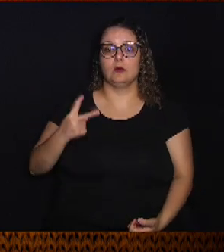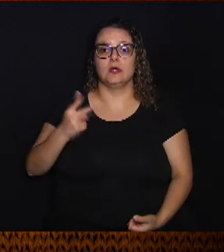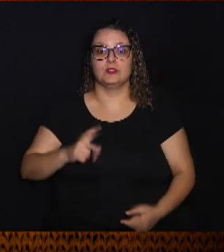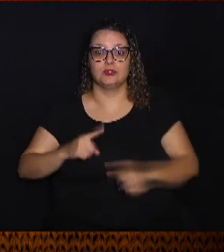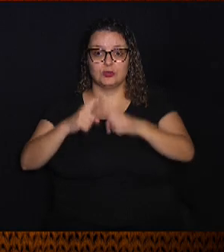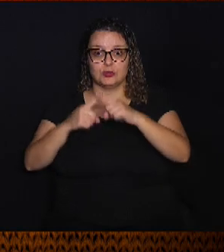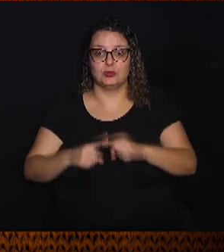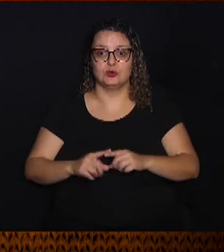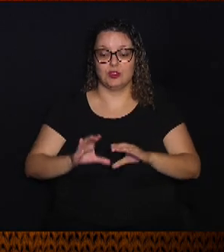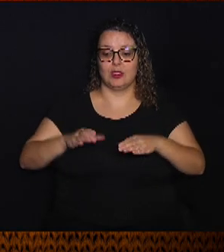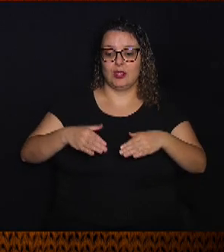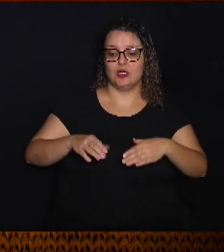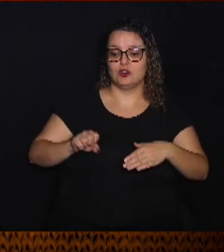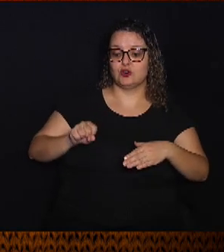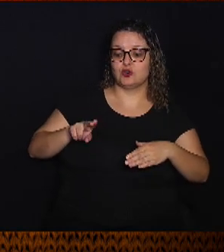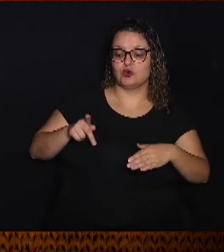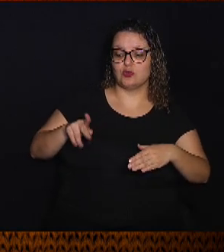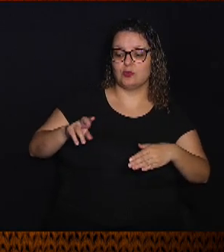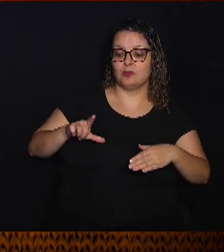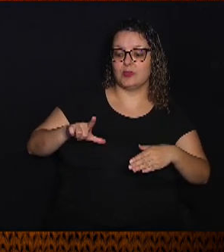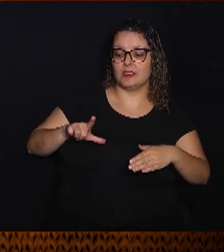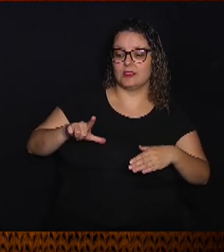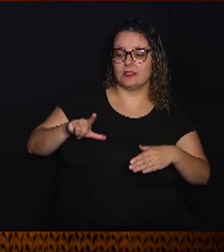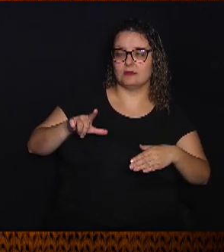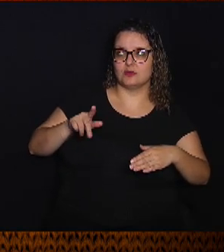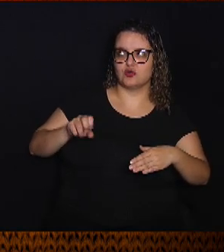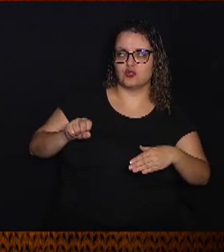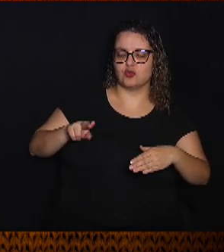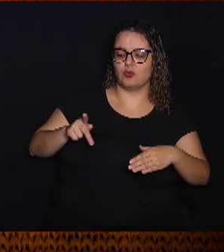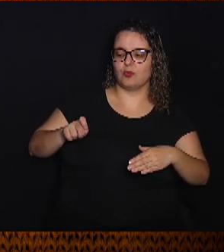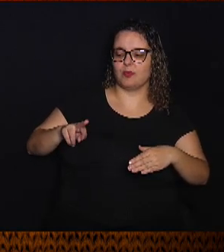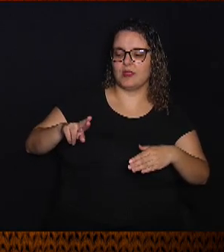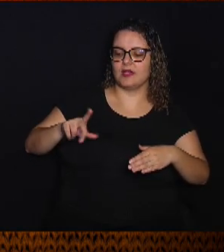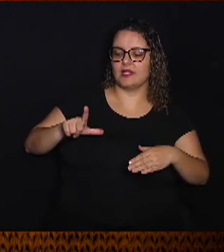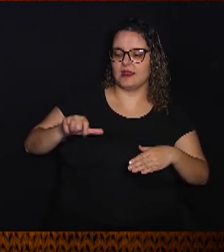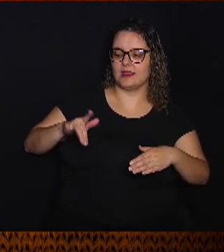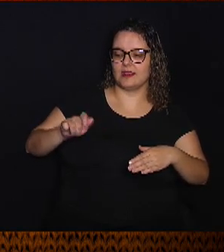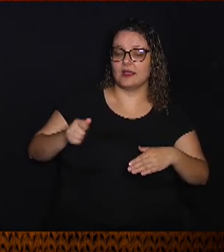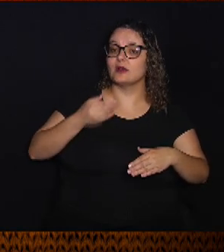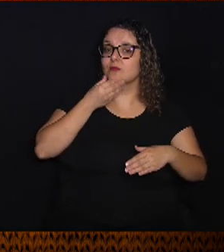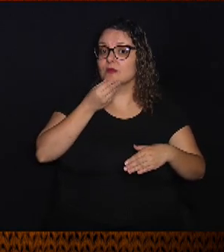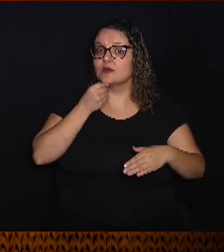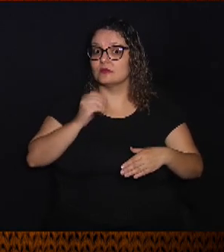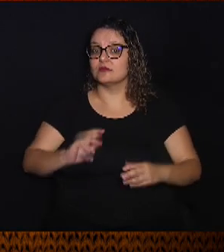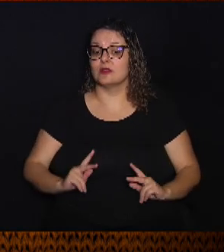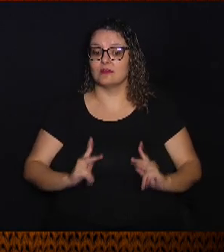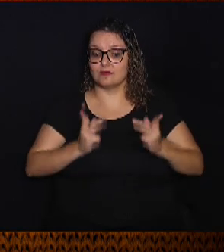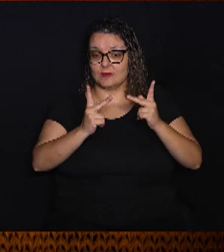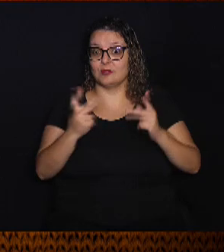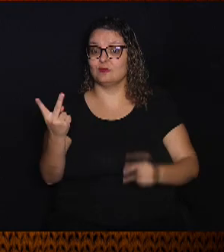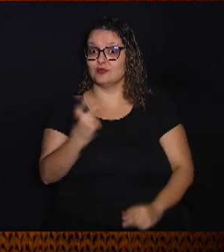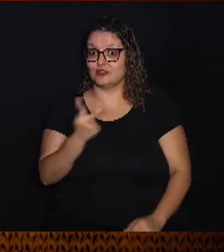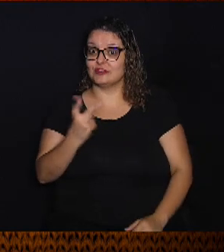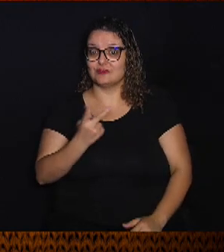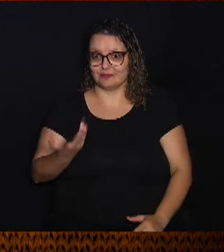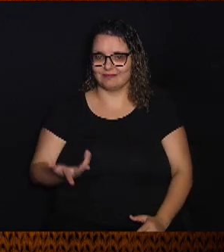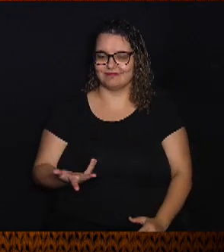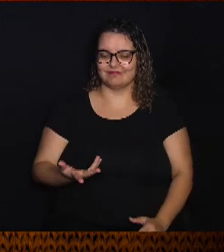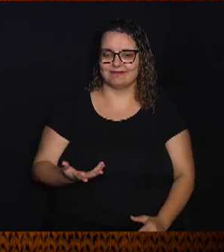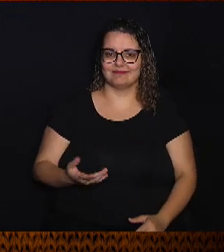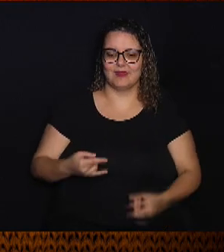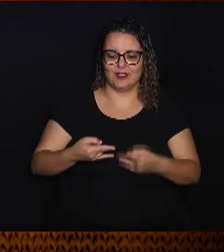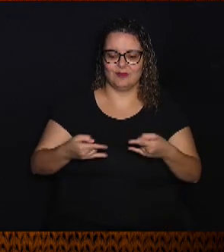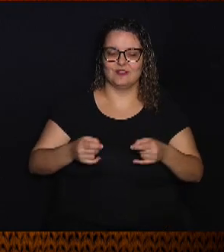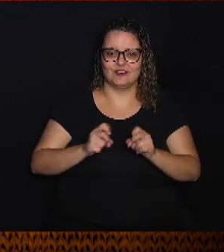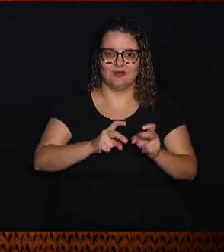Masculina. Os campineiros estrearam com vitória e vão em busca do segundo triunfo na competição. Os ingressos